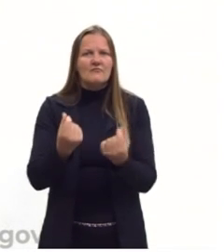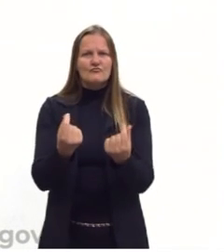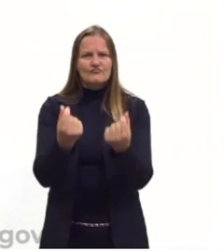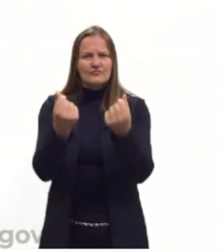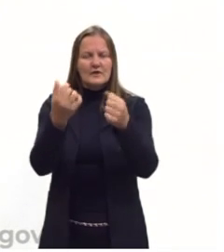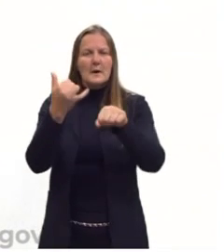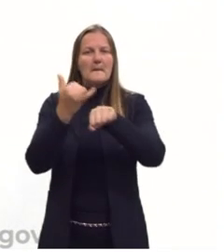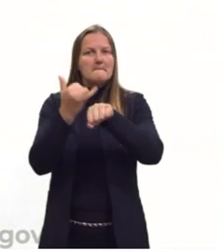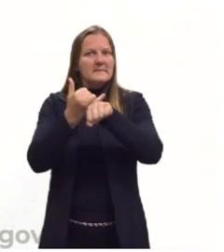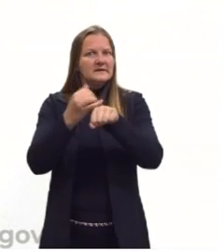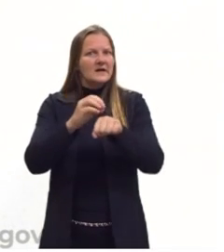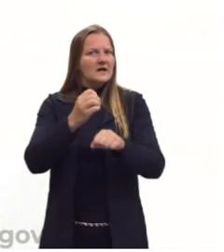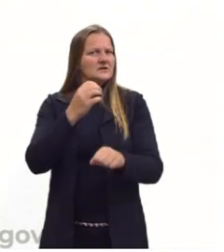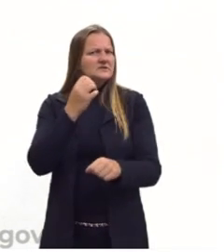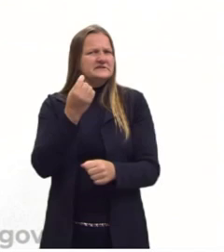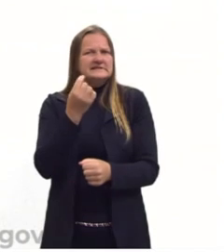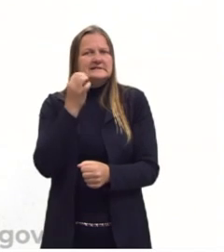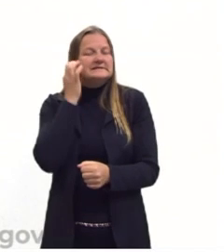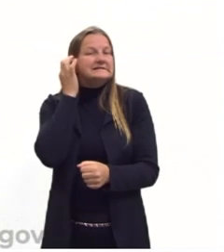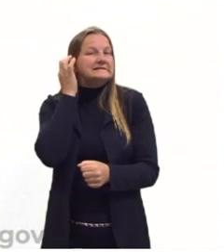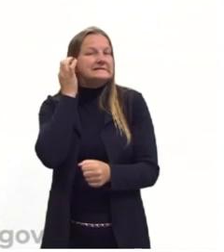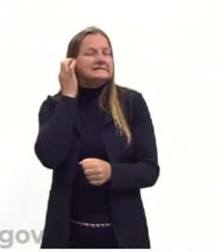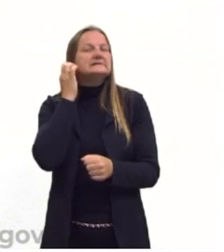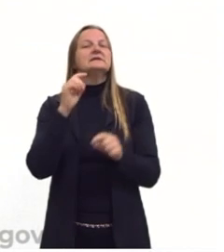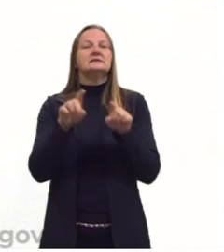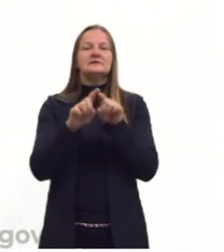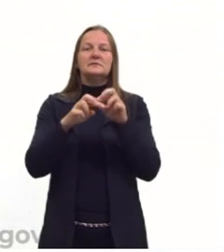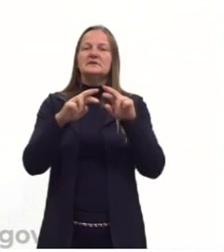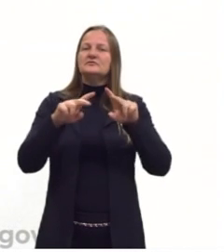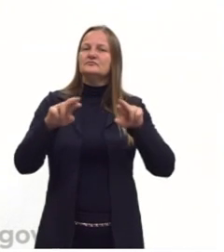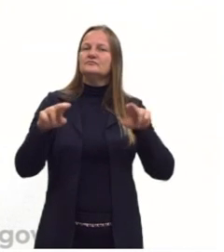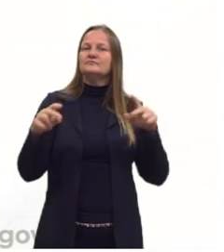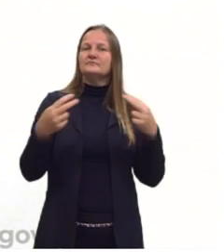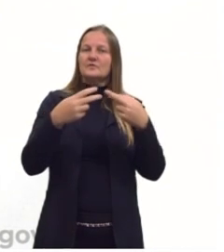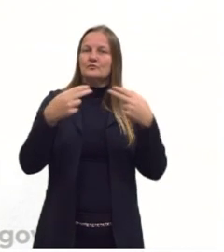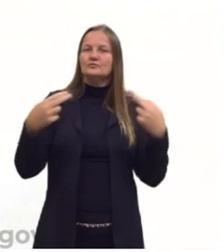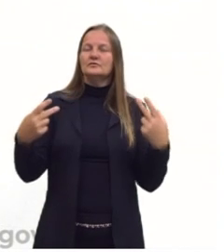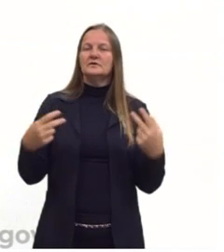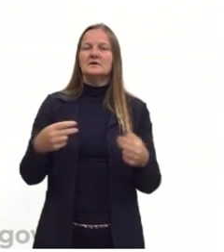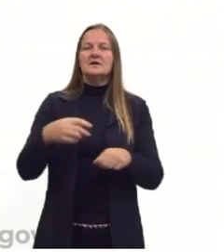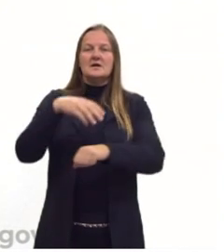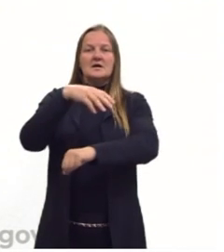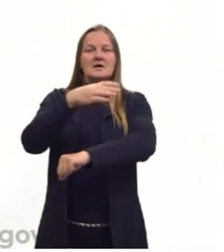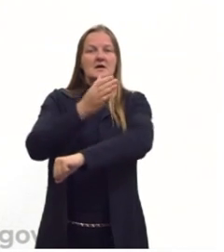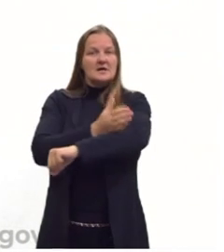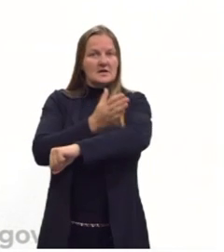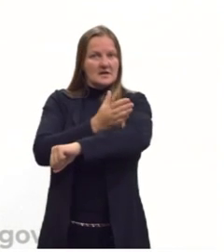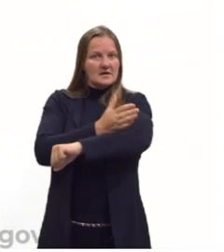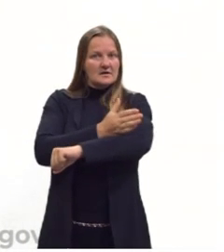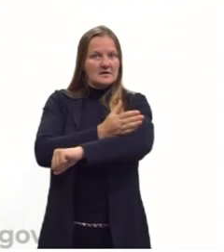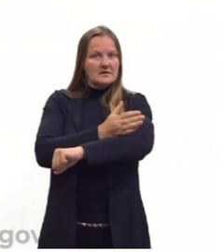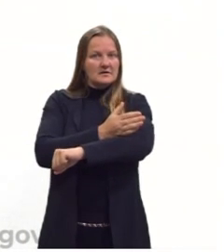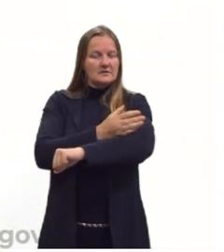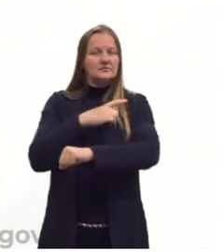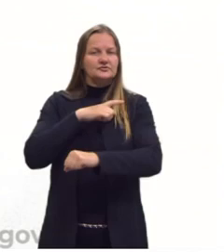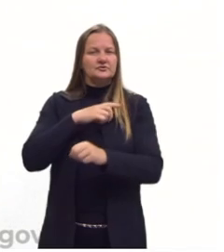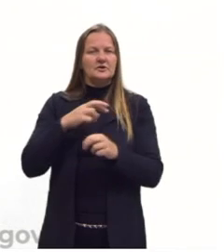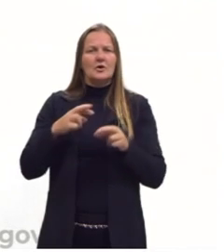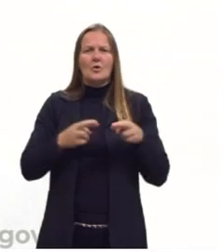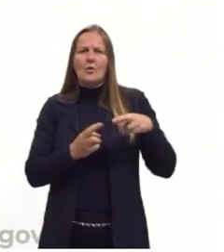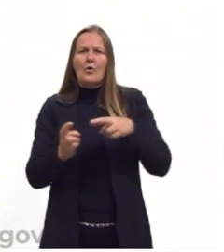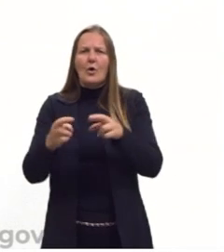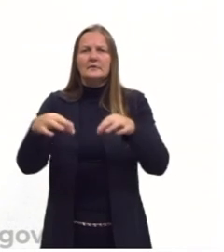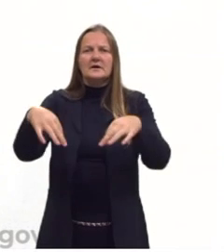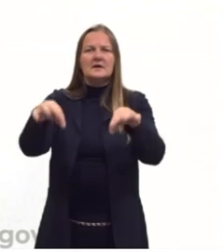metais preciosos e especiarias. Na época, já na Idade Média, tinha uma rota, a rota da seda,